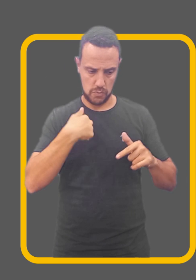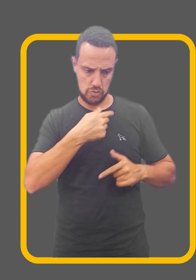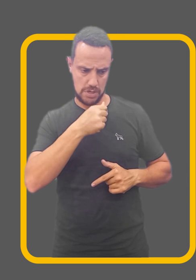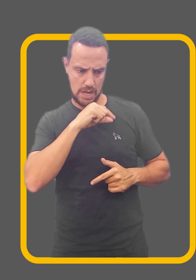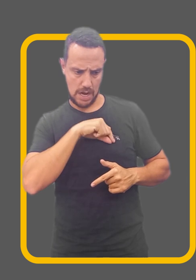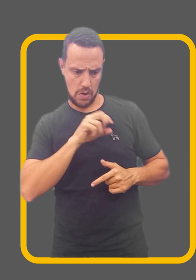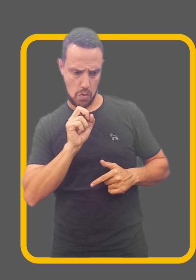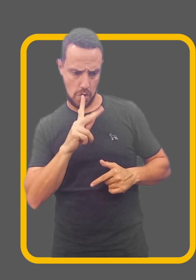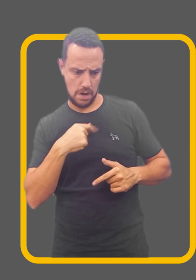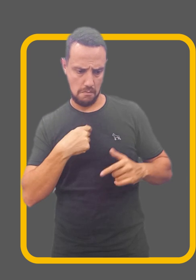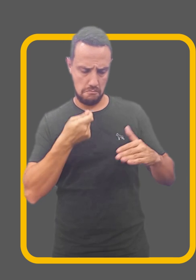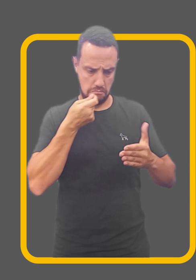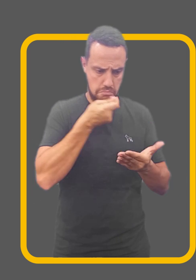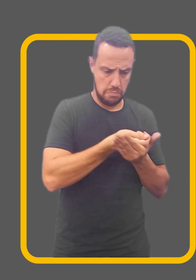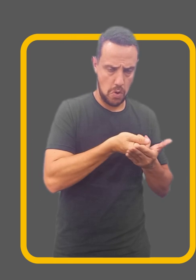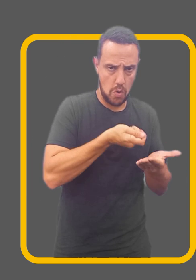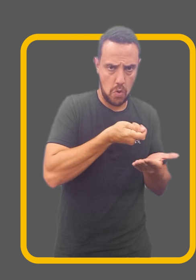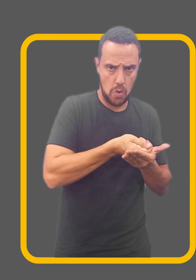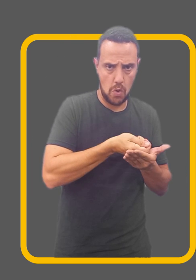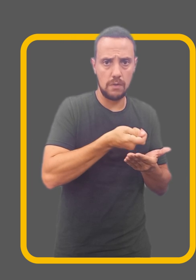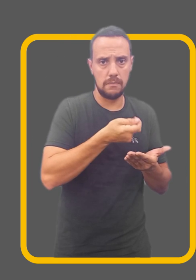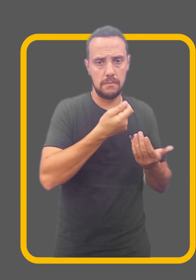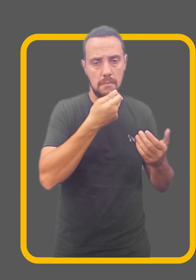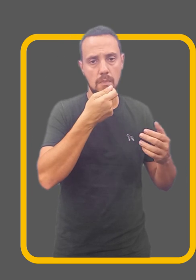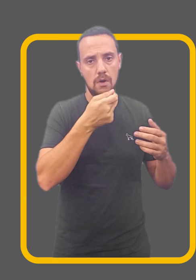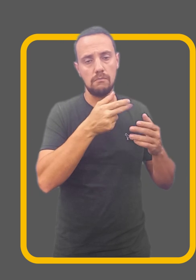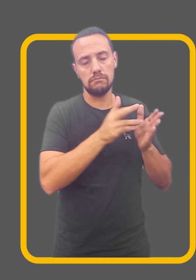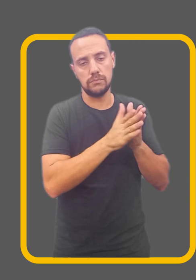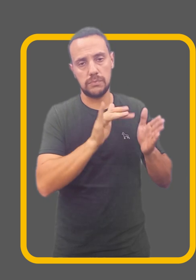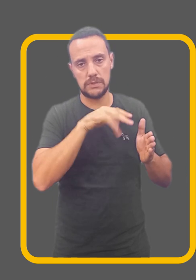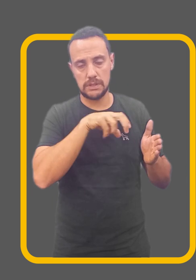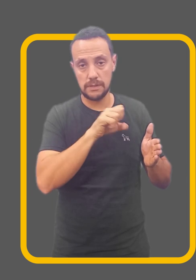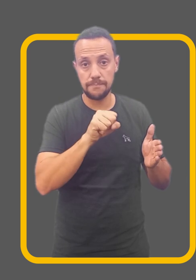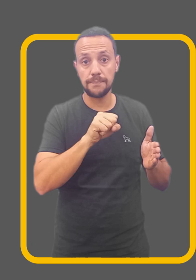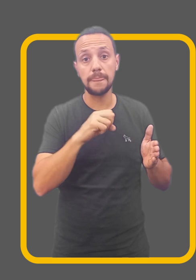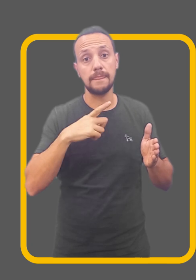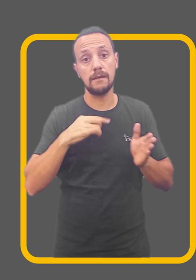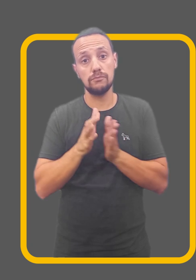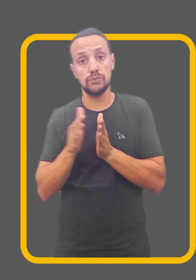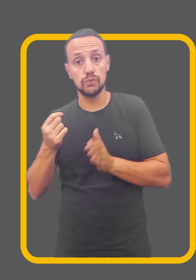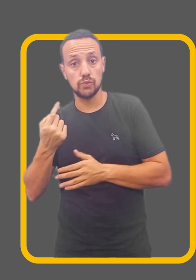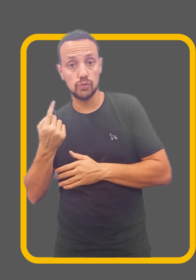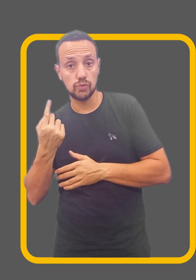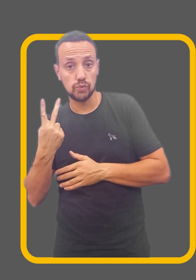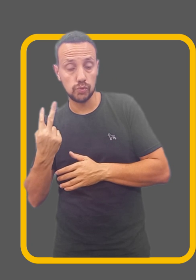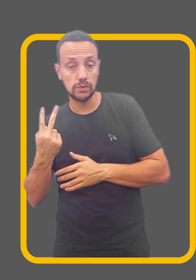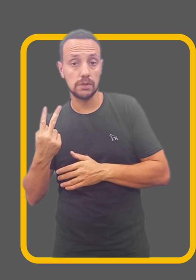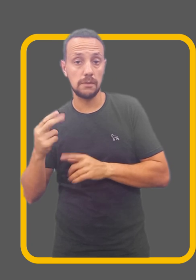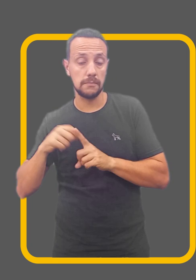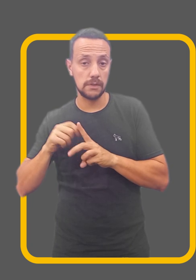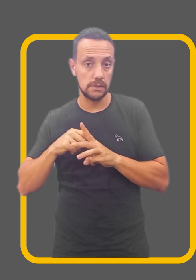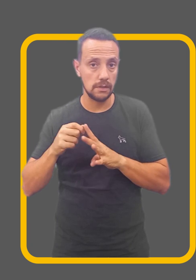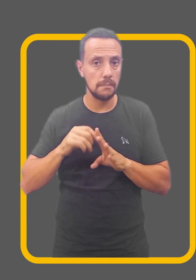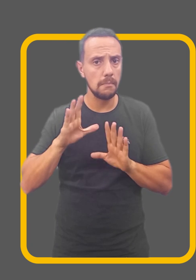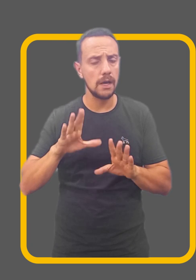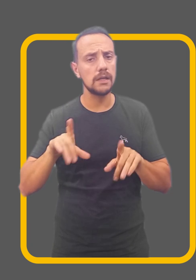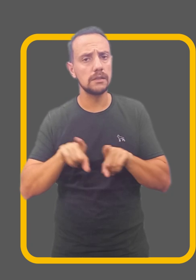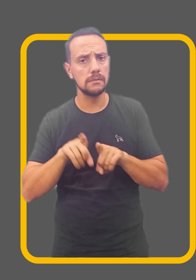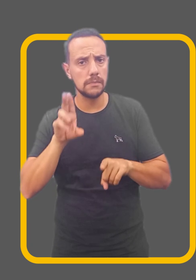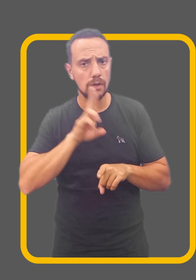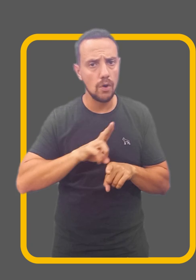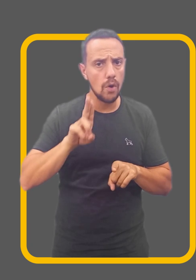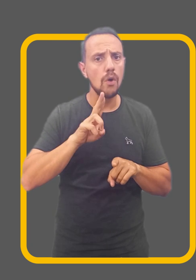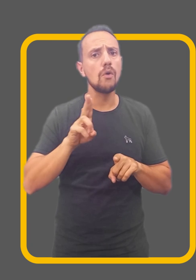mínimo 12 meses de período de graça. Além disso, existem duas hipóteses para o segurado